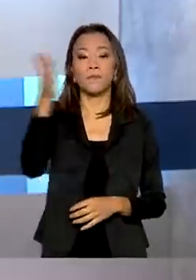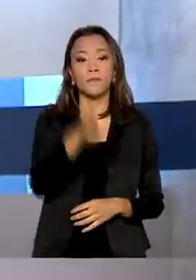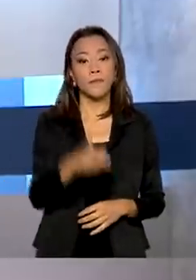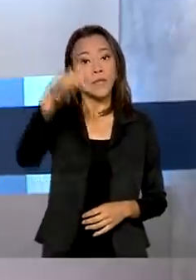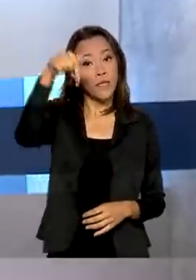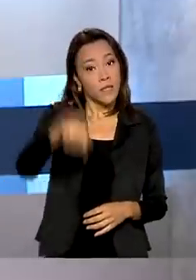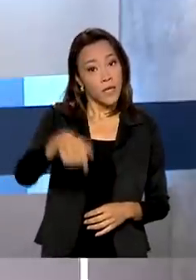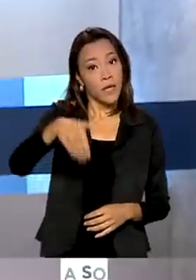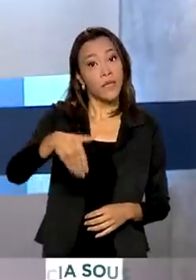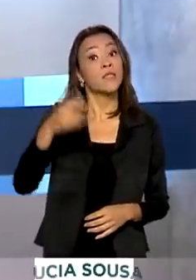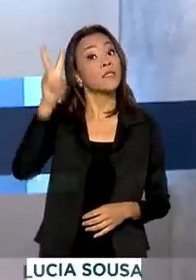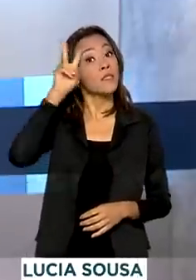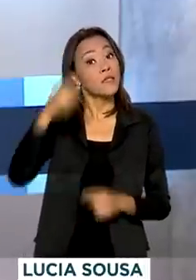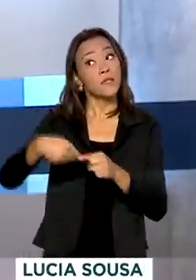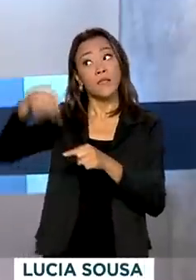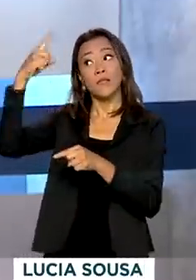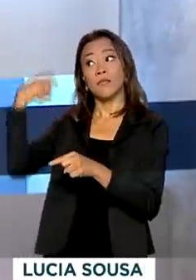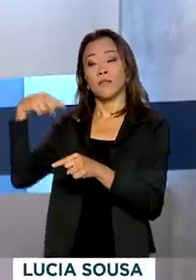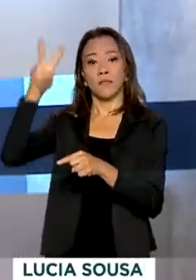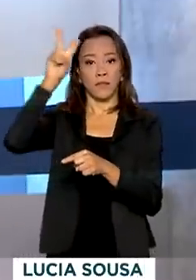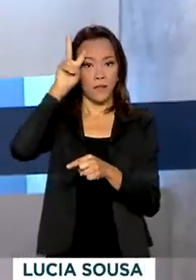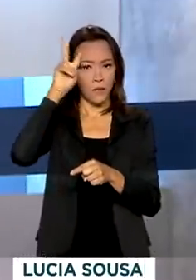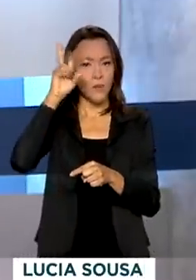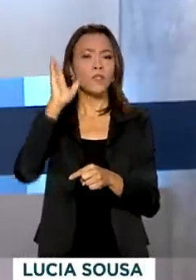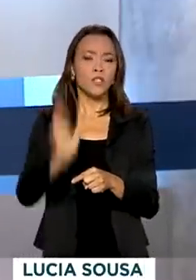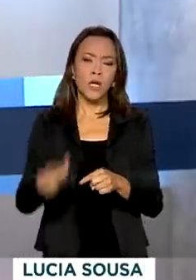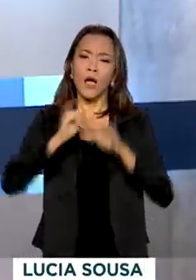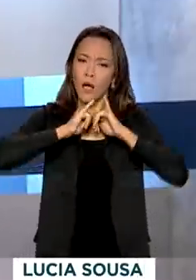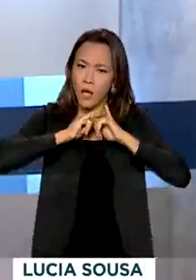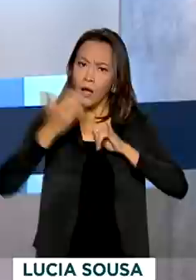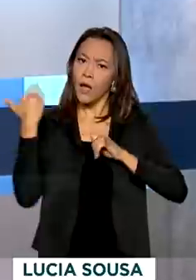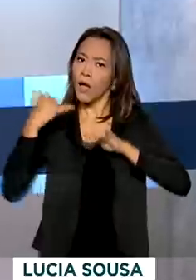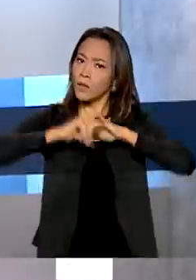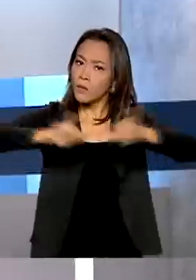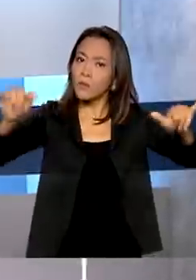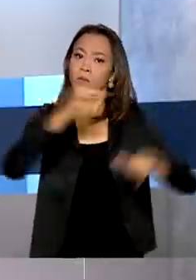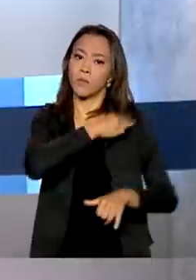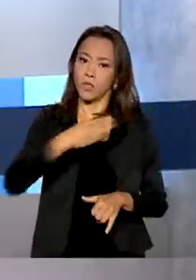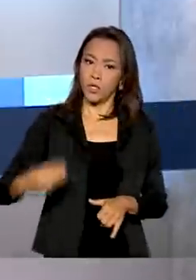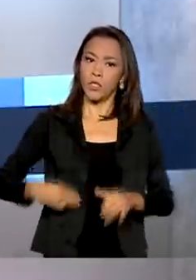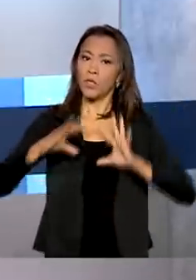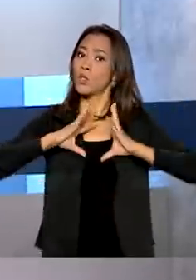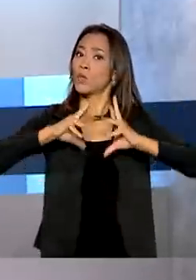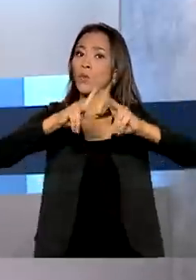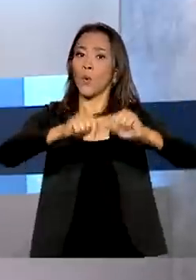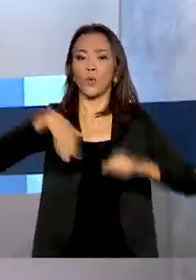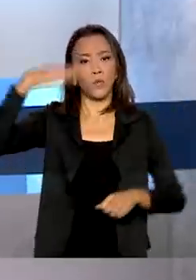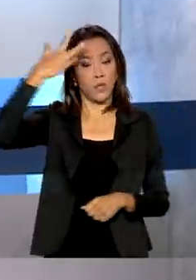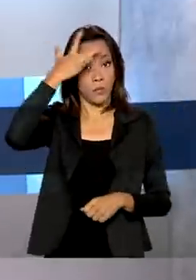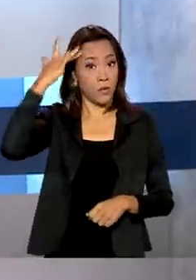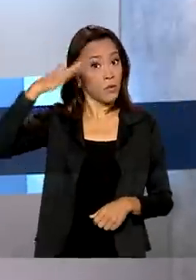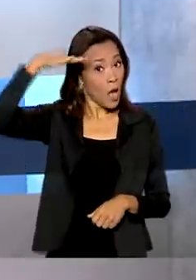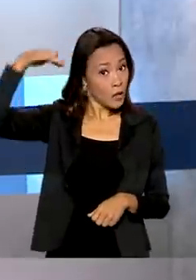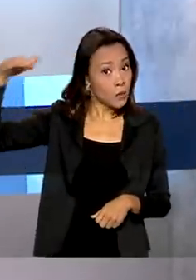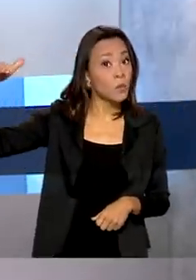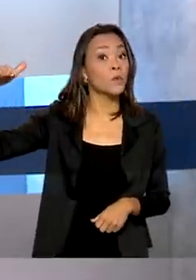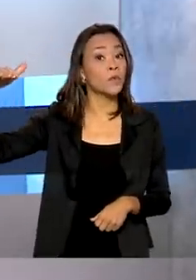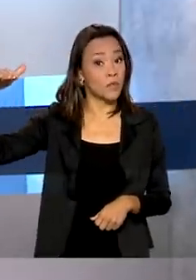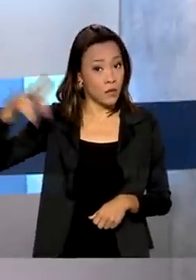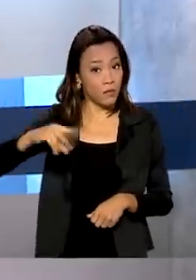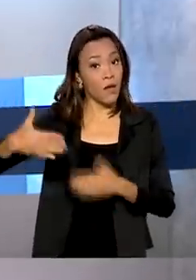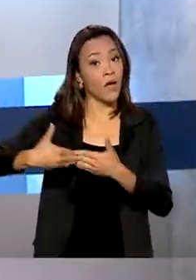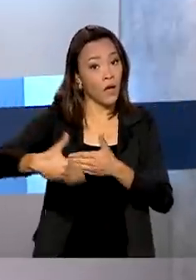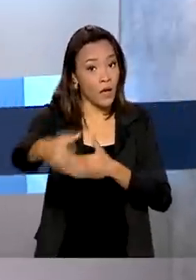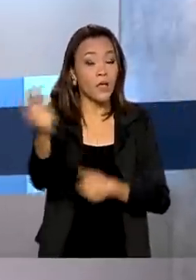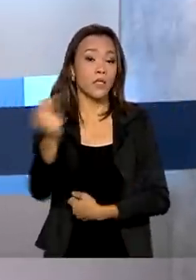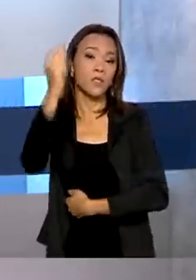segunda-feira, o ministro da Saúde anunciou em audiência no Senado que todos os adultos vão poder tomar a vacina, poder tomar a